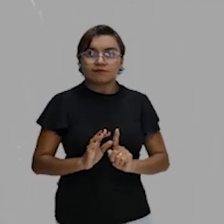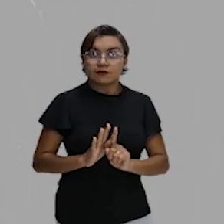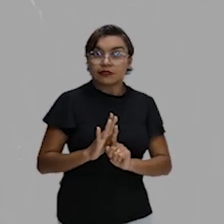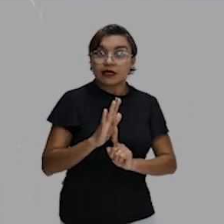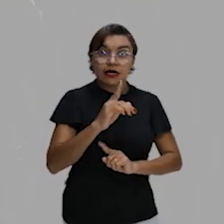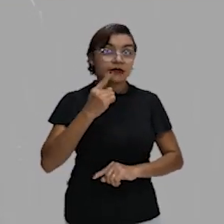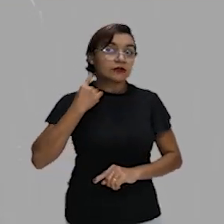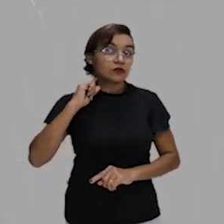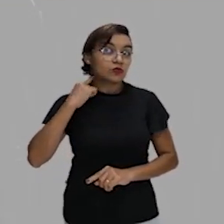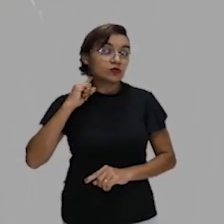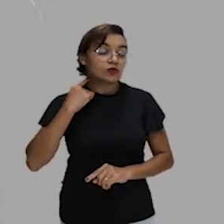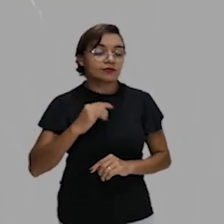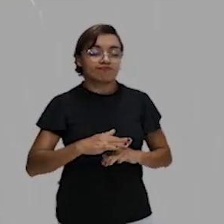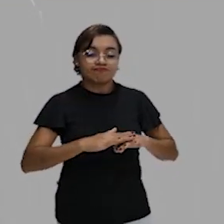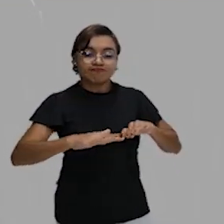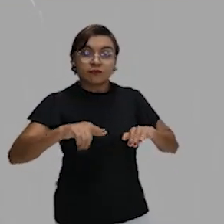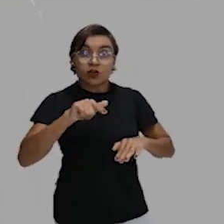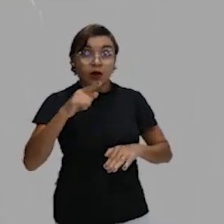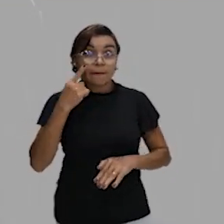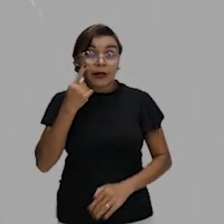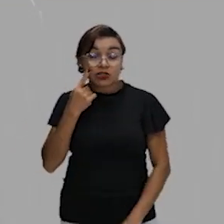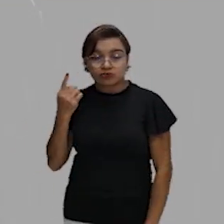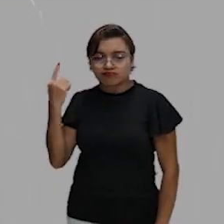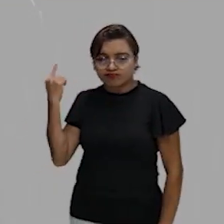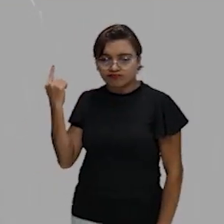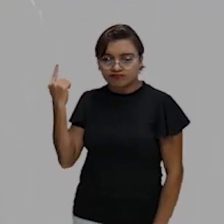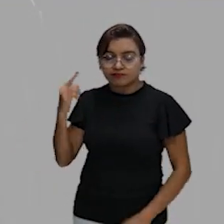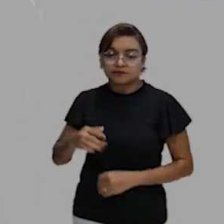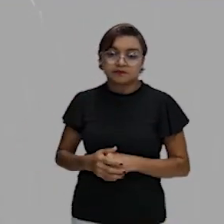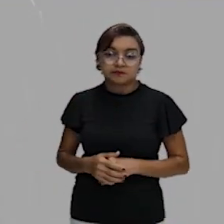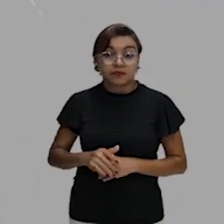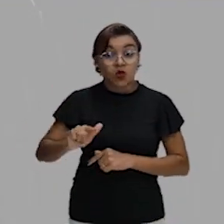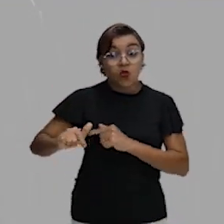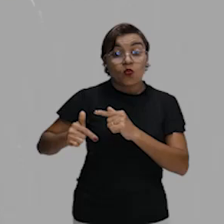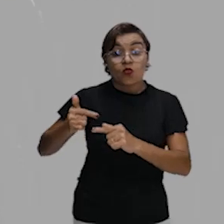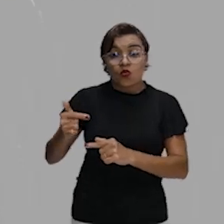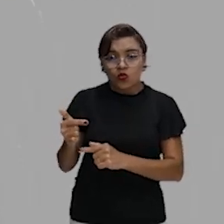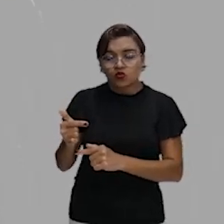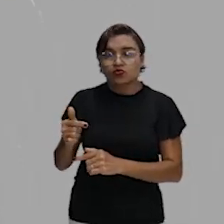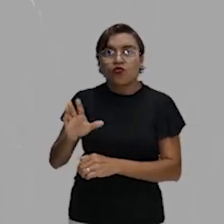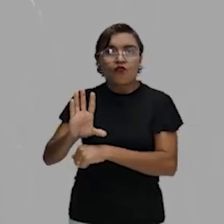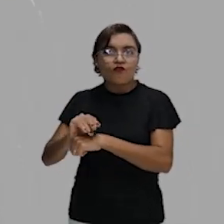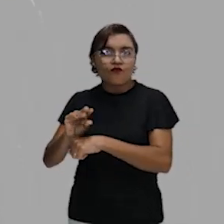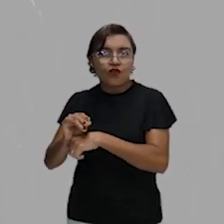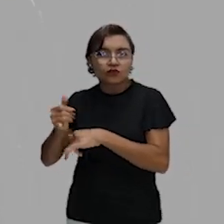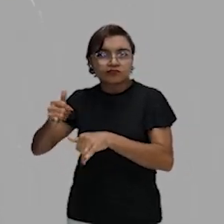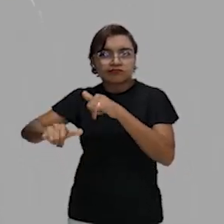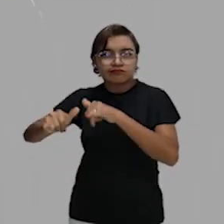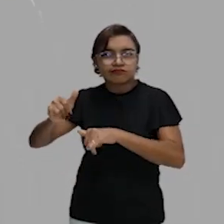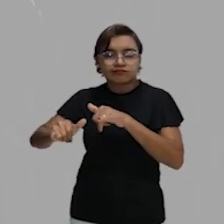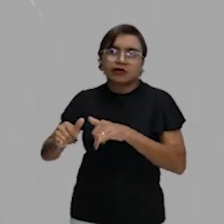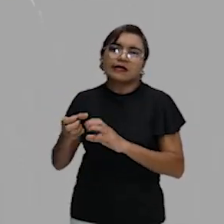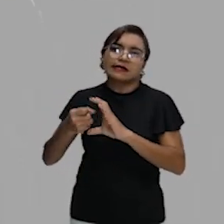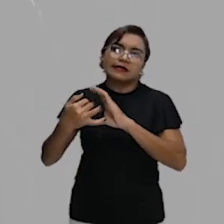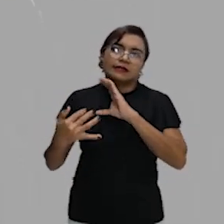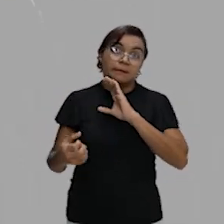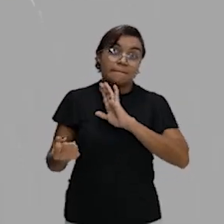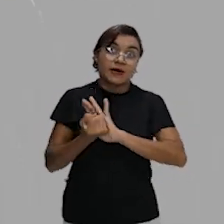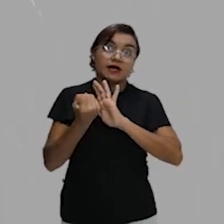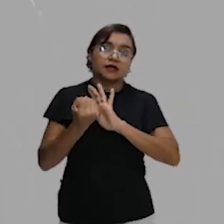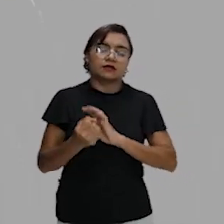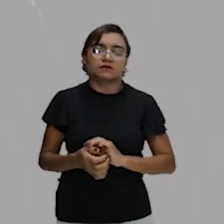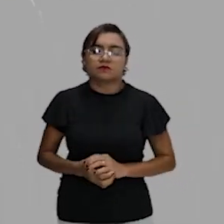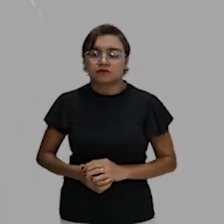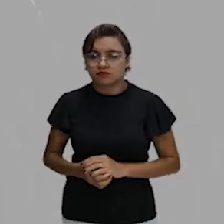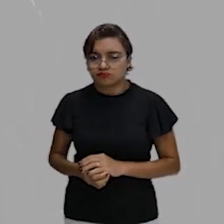poluentes na superfície, como tu pode ver essa imagem. Enquanto o smog fotoquímico, galera, ele tem uma característica marcante.